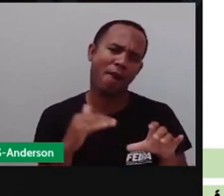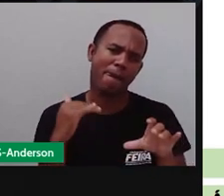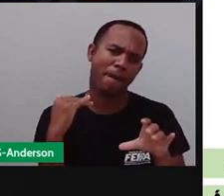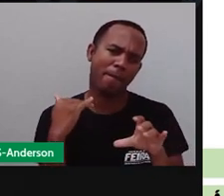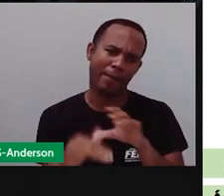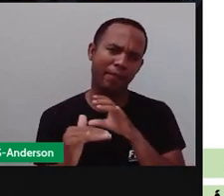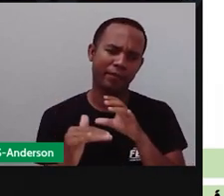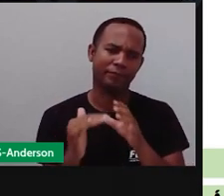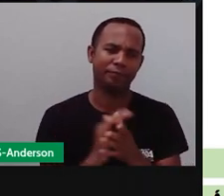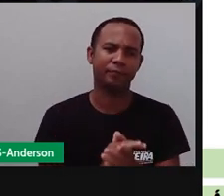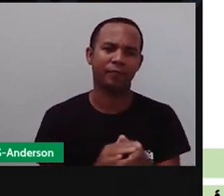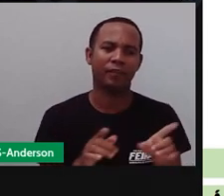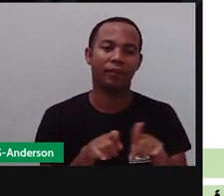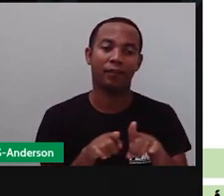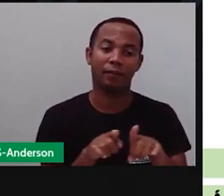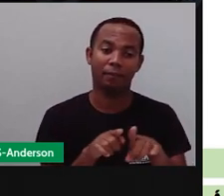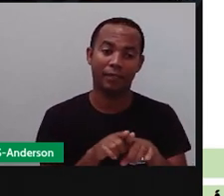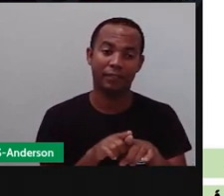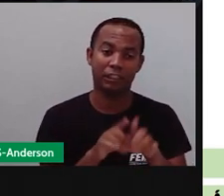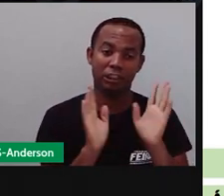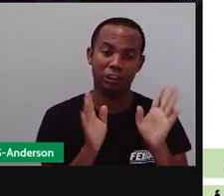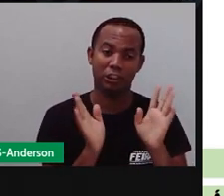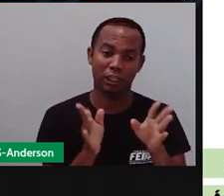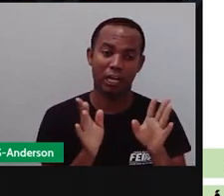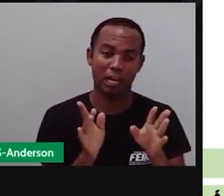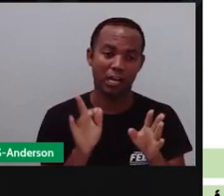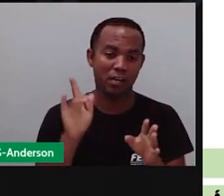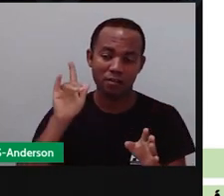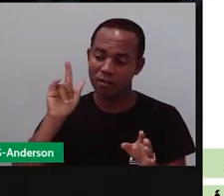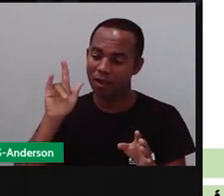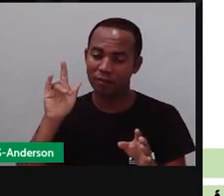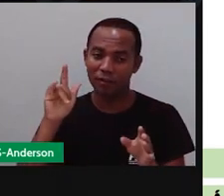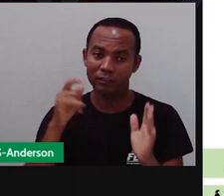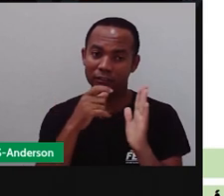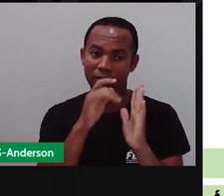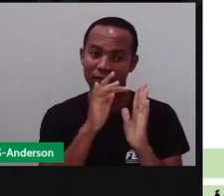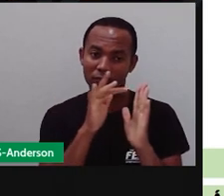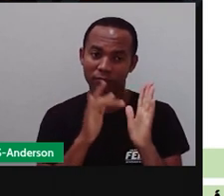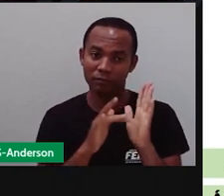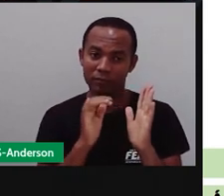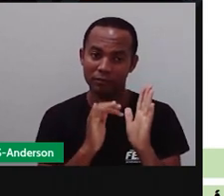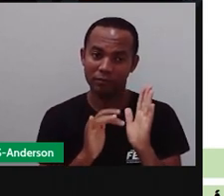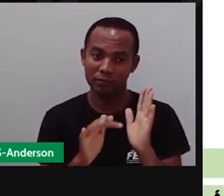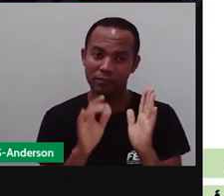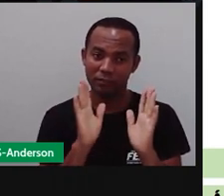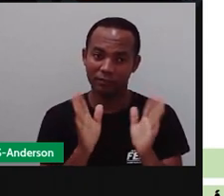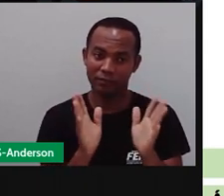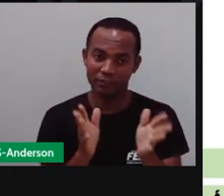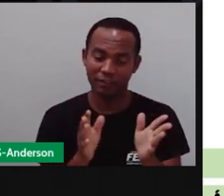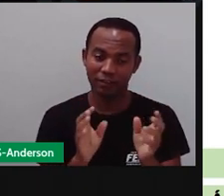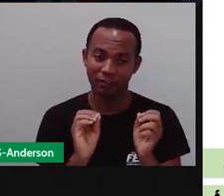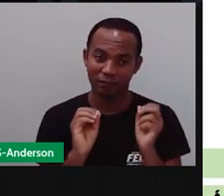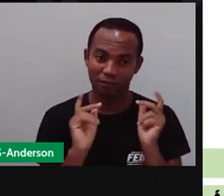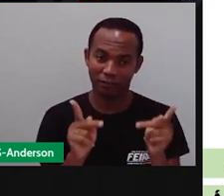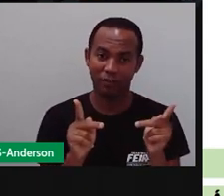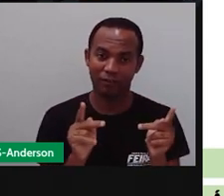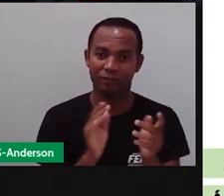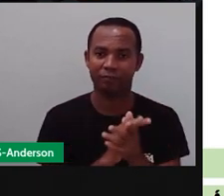já se inscreveram no canal da Seduc? Ainda não? E tá esperando o quê? Dá essa moralzinha para mim e para a Anderson aqui.